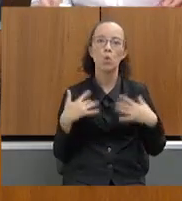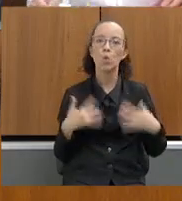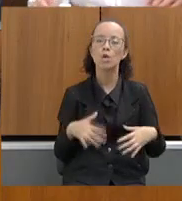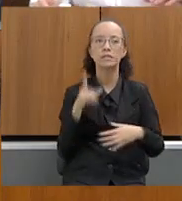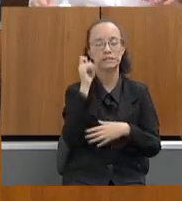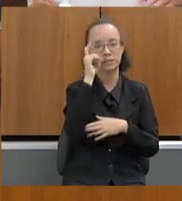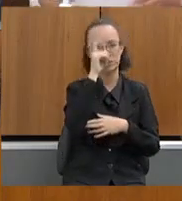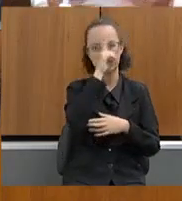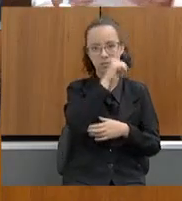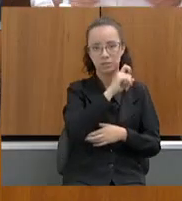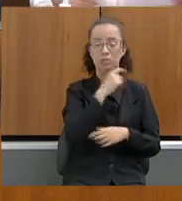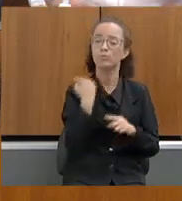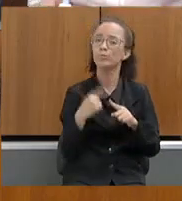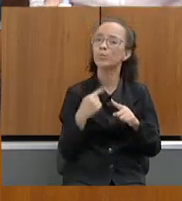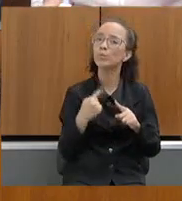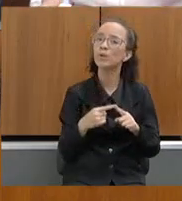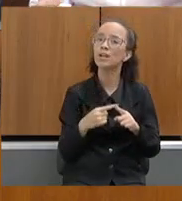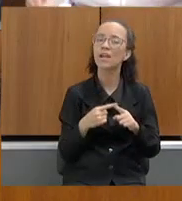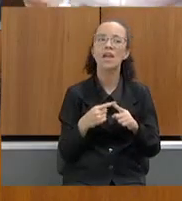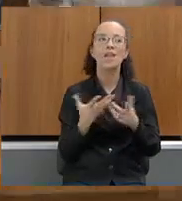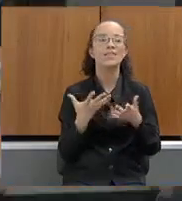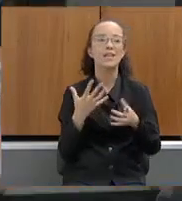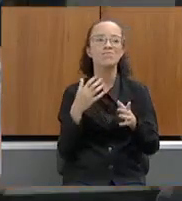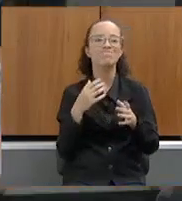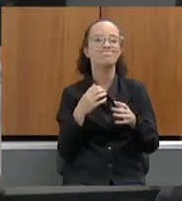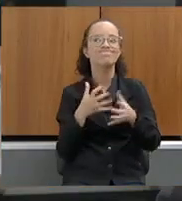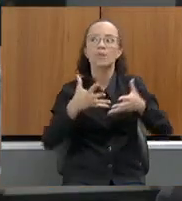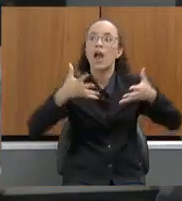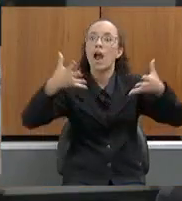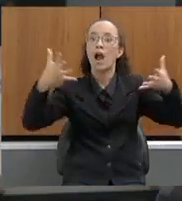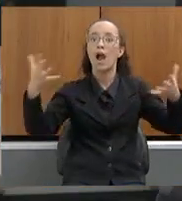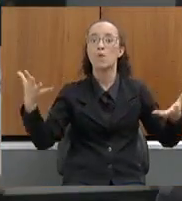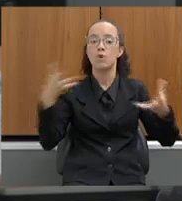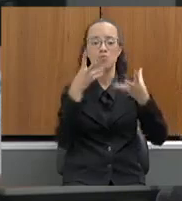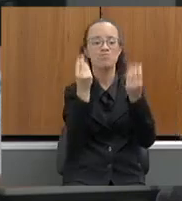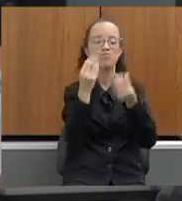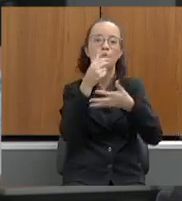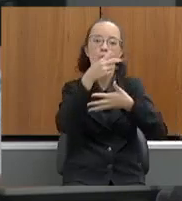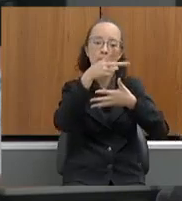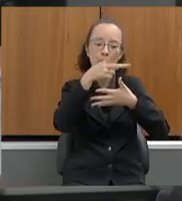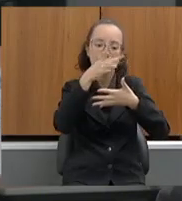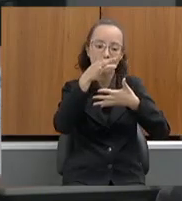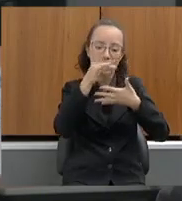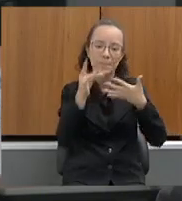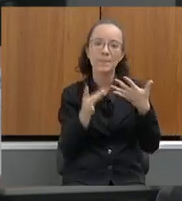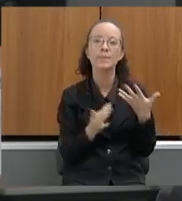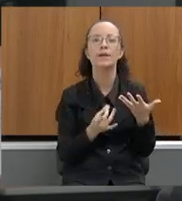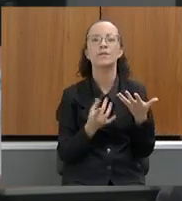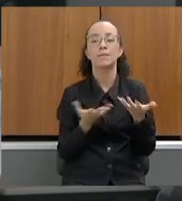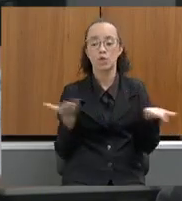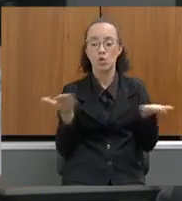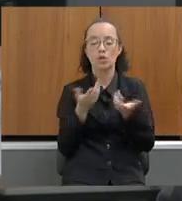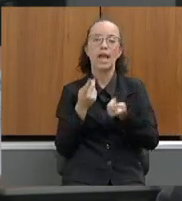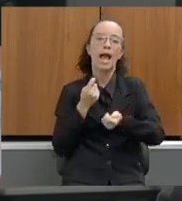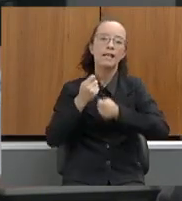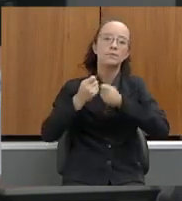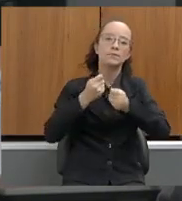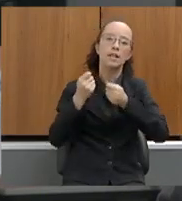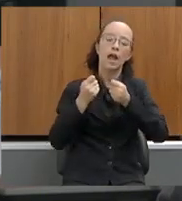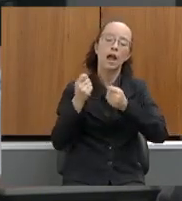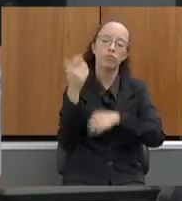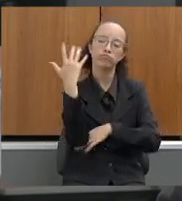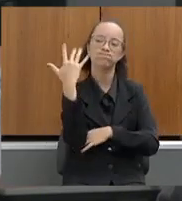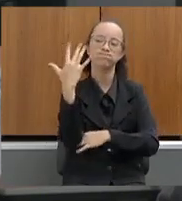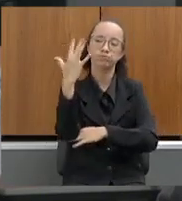difícil, porque ela é muito ampla e você hoje administrar o nosso meio ambiente